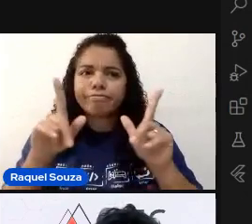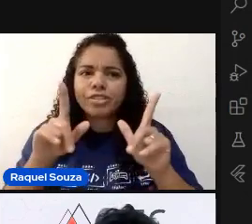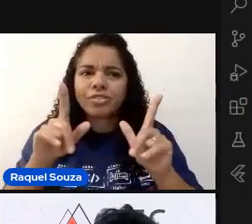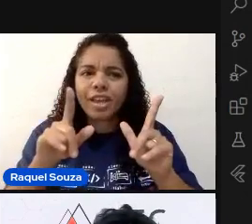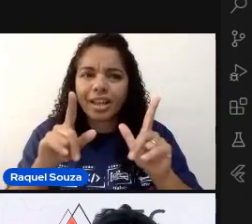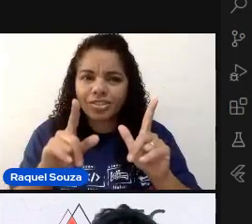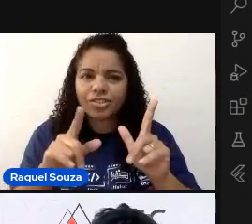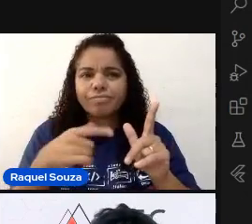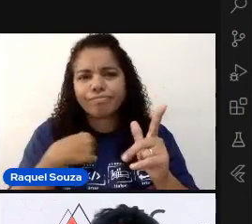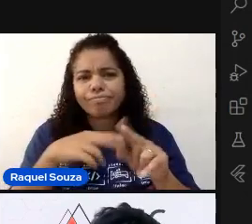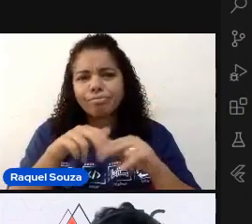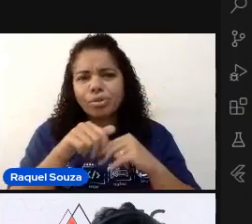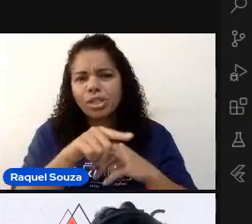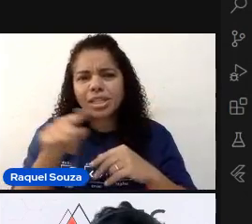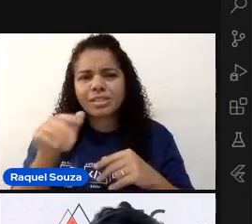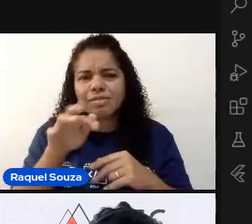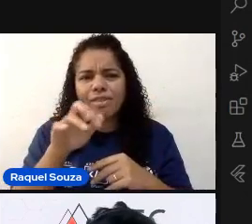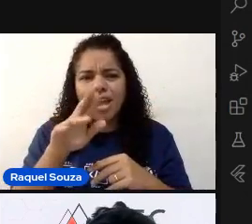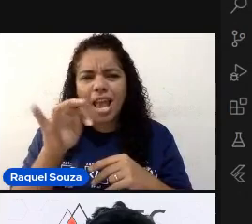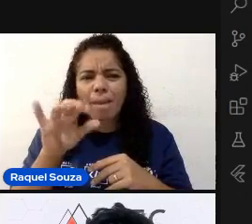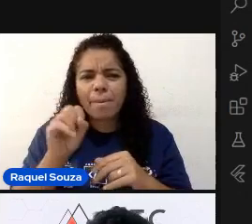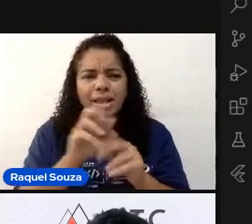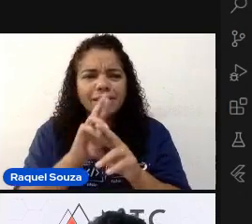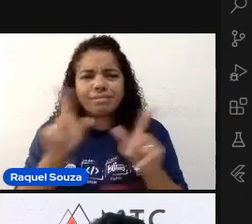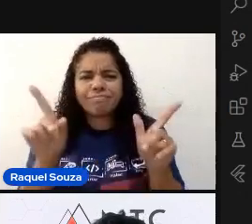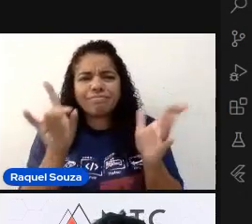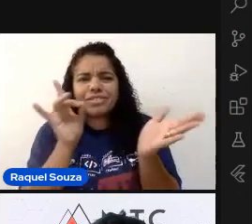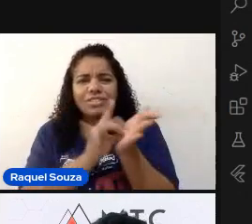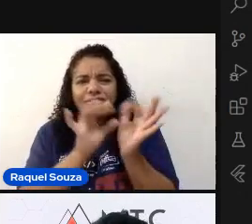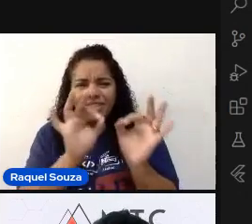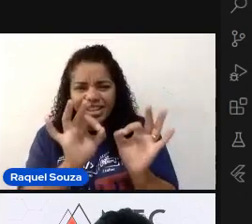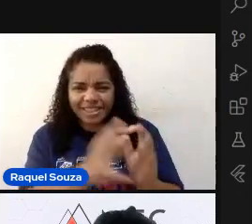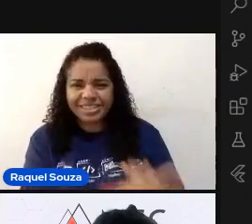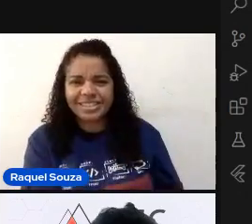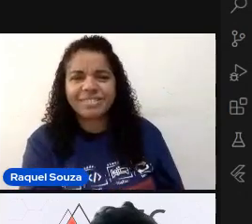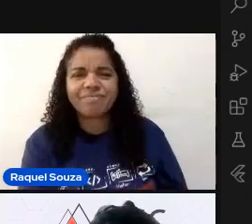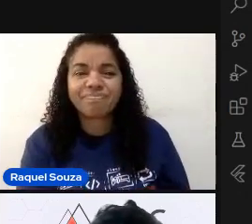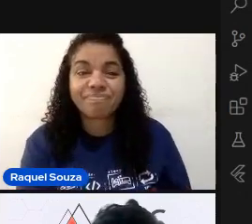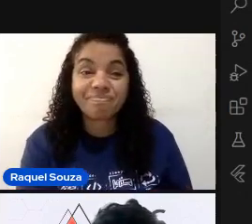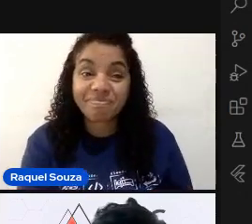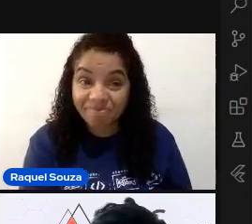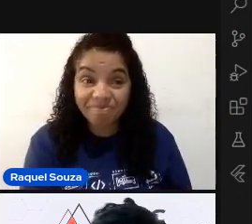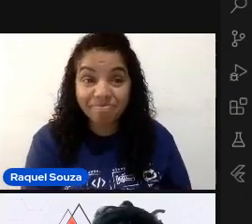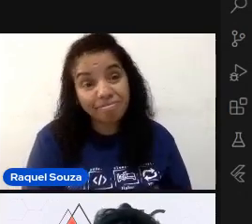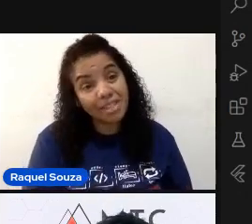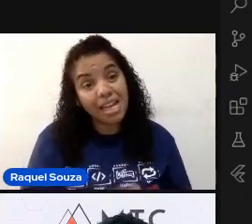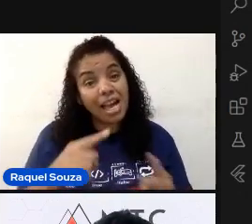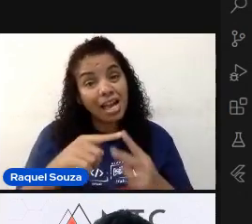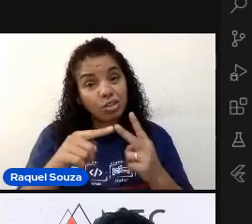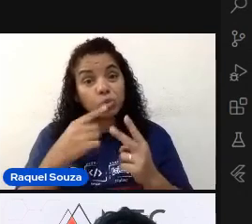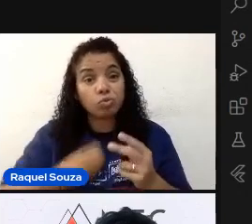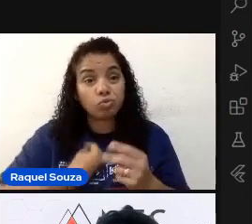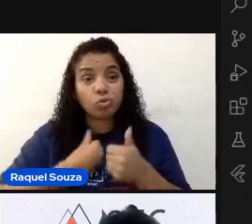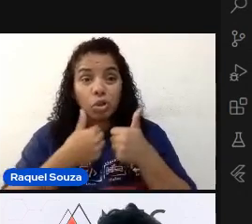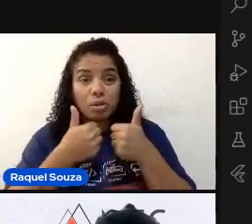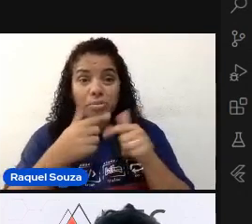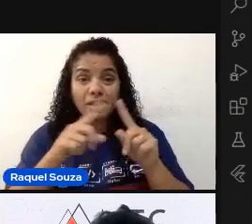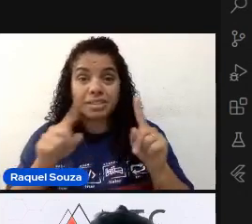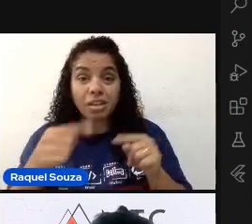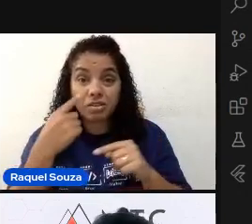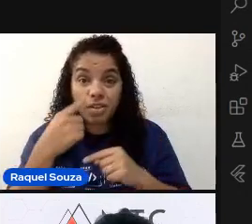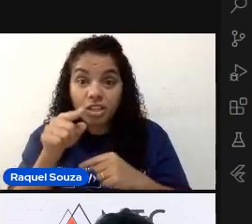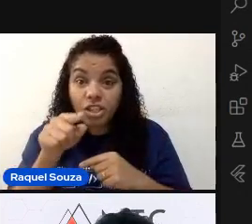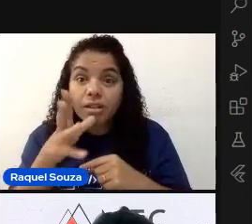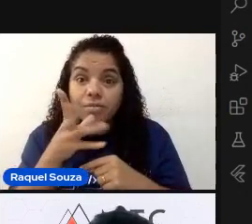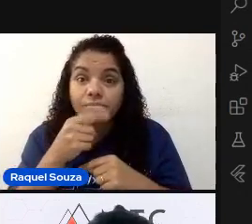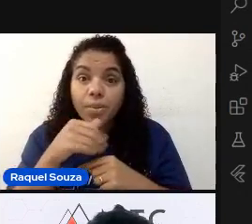panos. Então, por isso, assim, são ferramentas bem diferentes mesmo. No final das contas, as duas funcionam bem. Então, vocês podem ver que já está